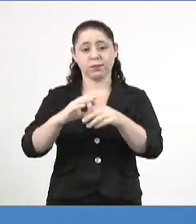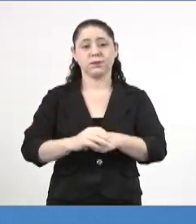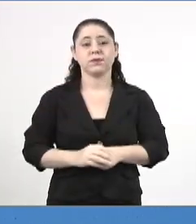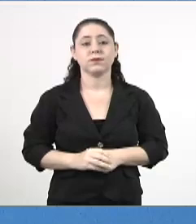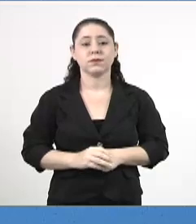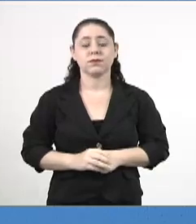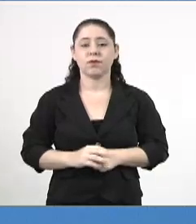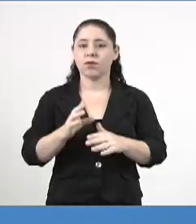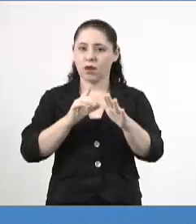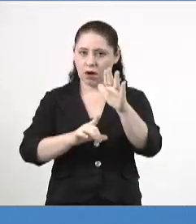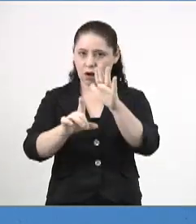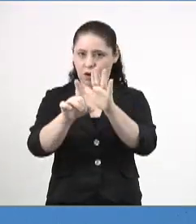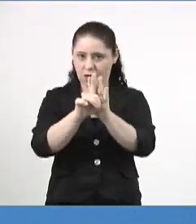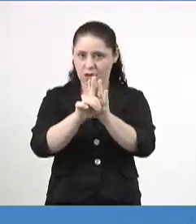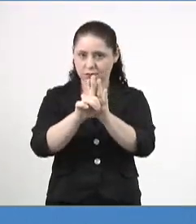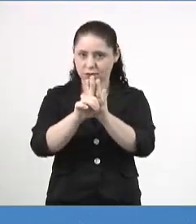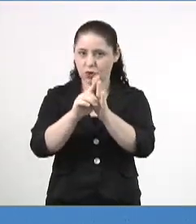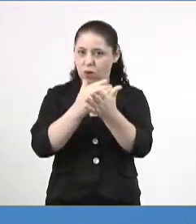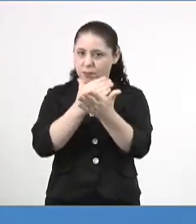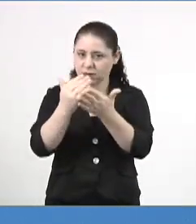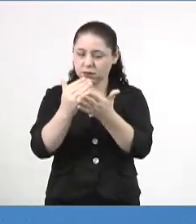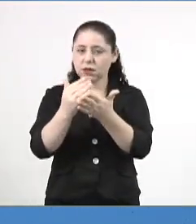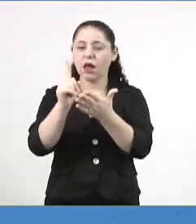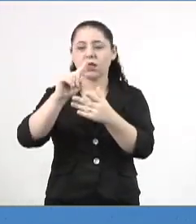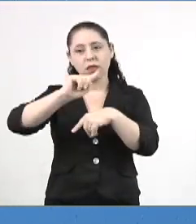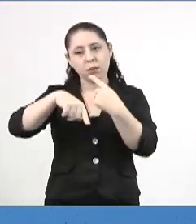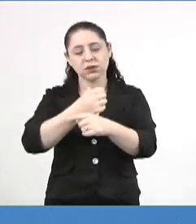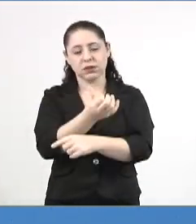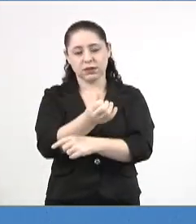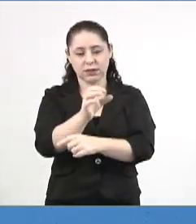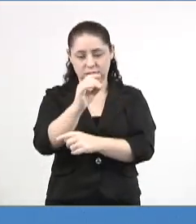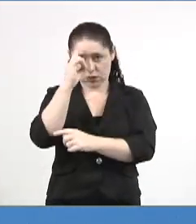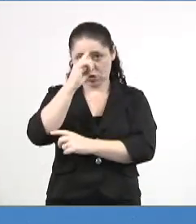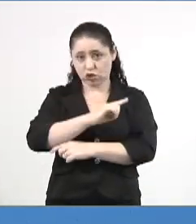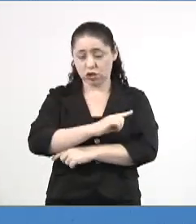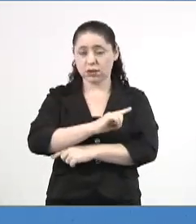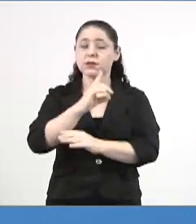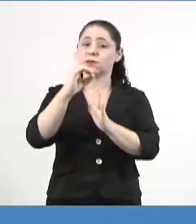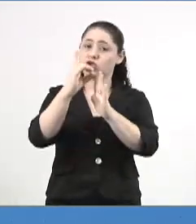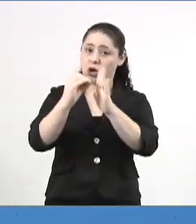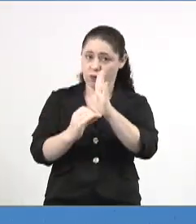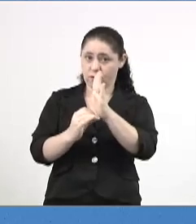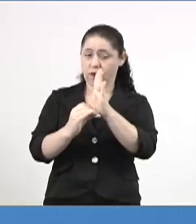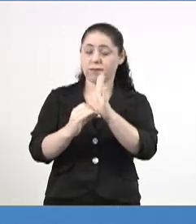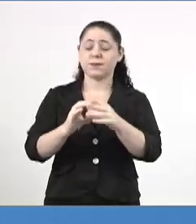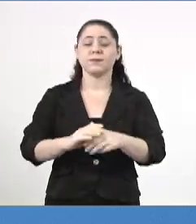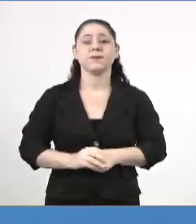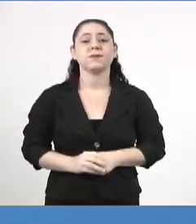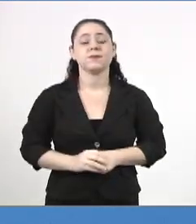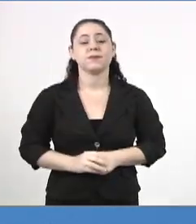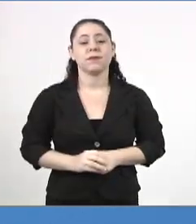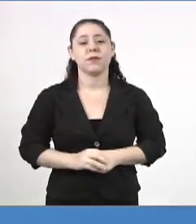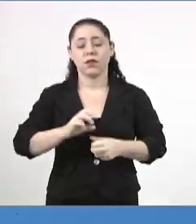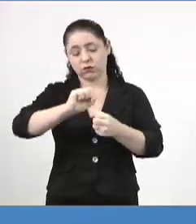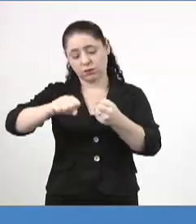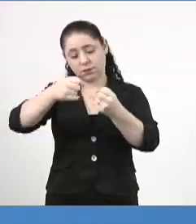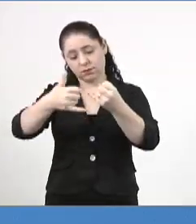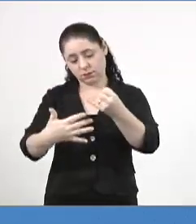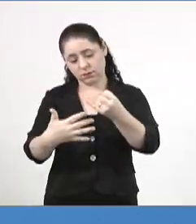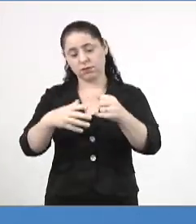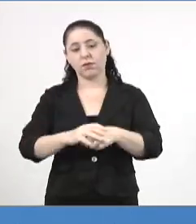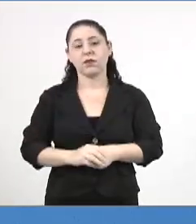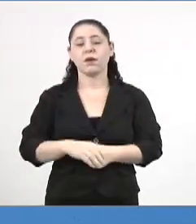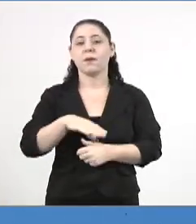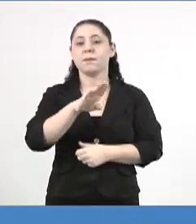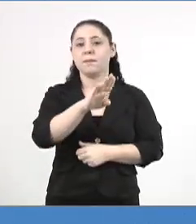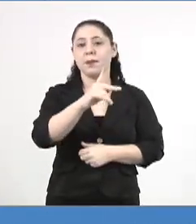5º. Esta lei entrará em vigor após 60 dias da data de sua publicação. Justificativa. O